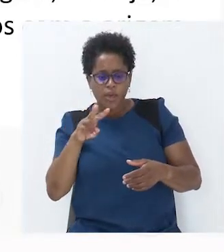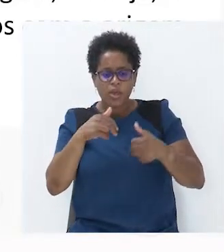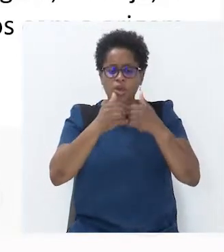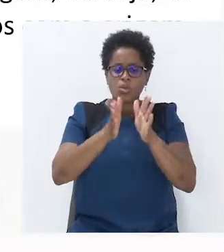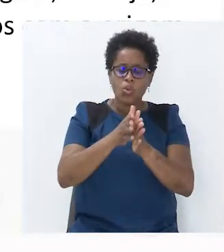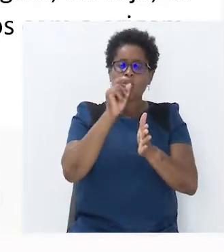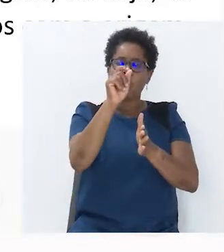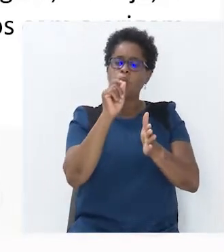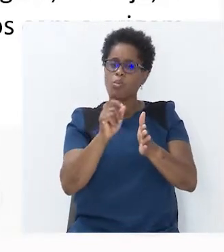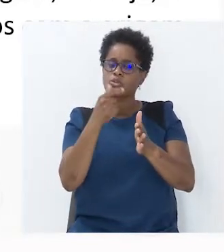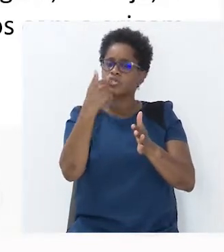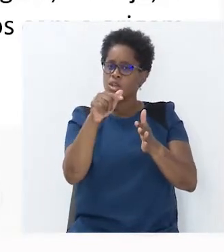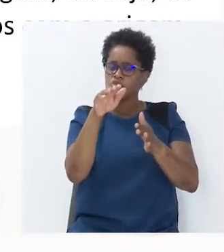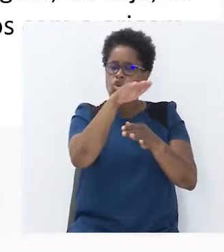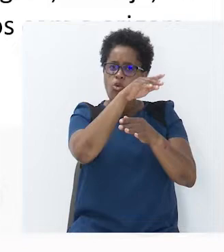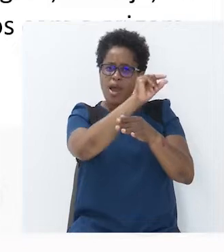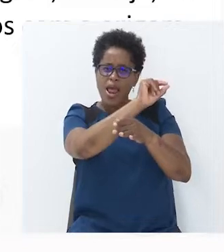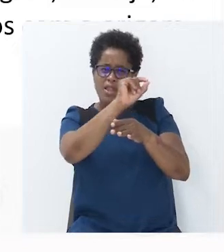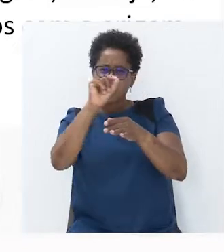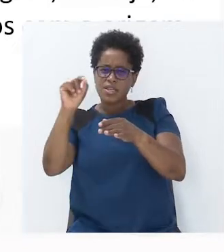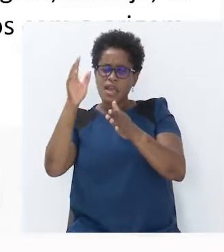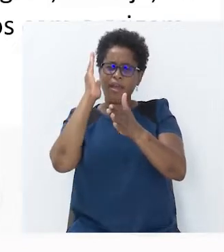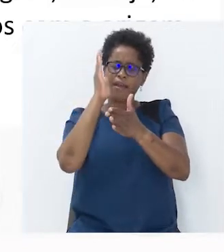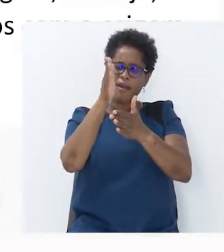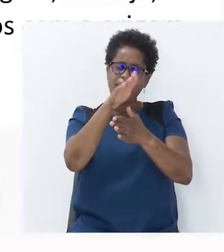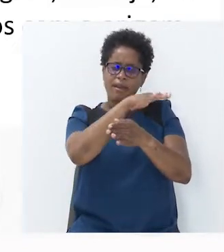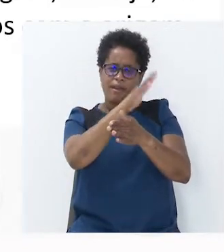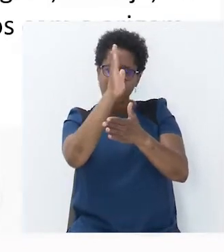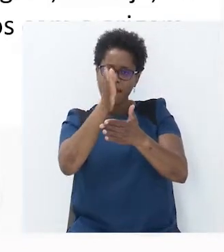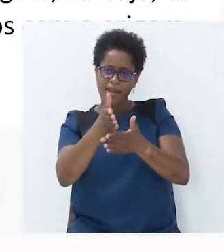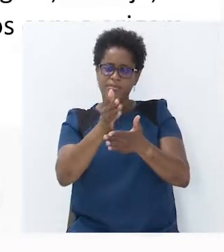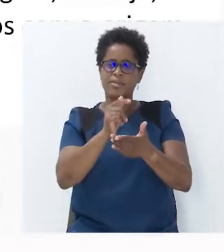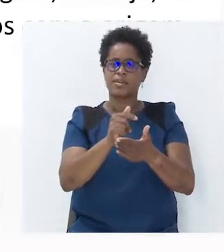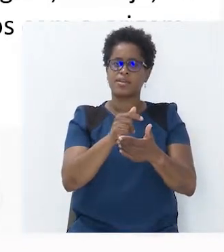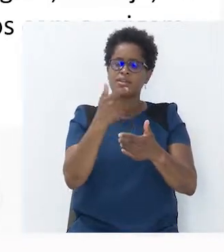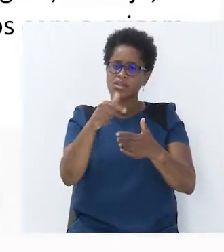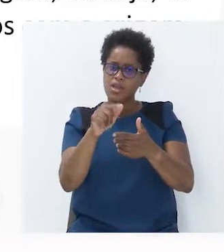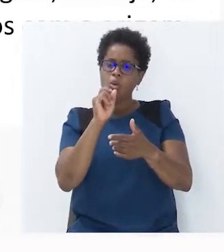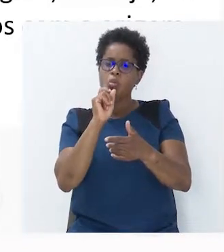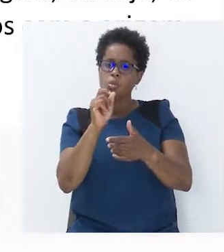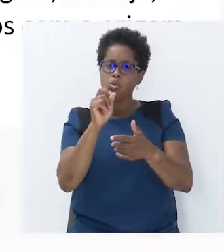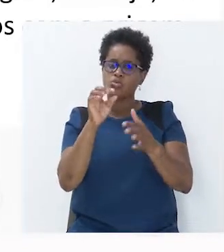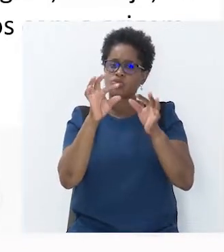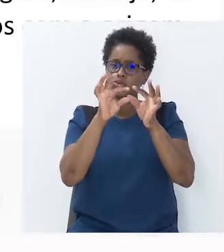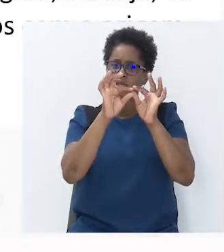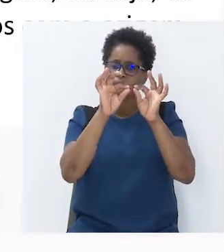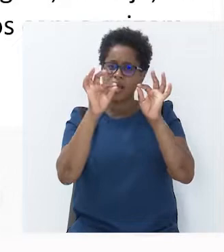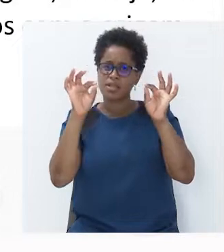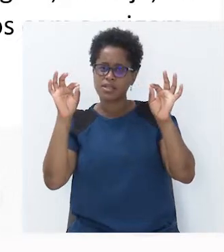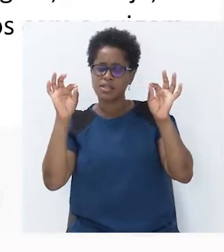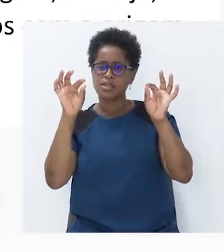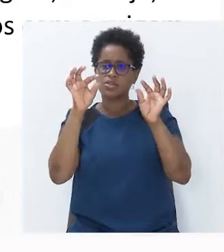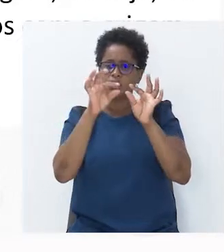sobre uma linha reta que contém a origem, ou seja, os pontos estão alinhados com a